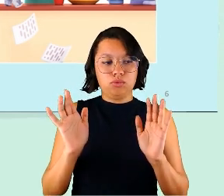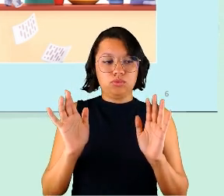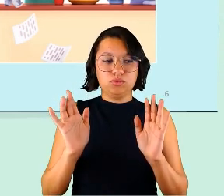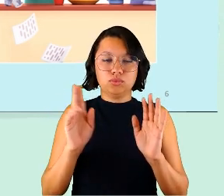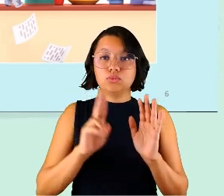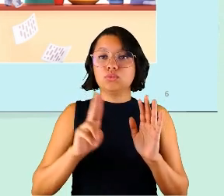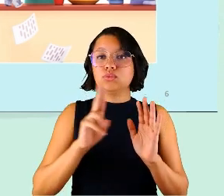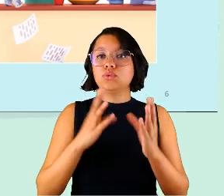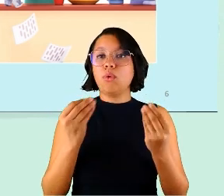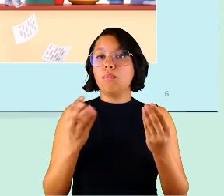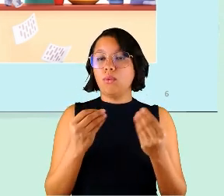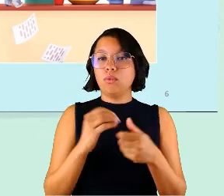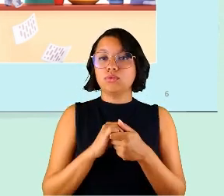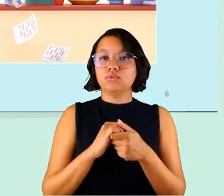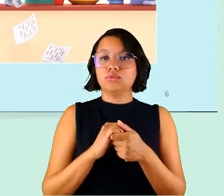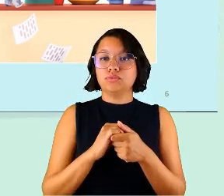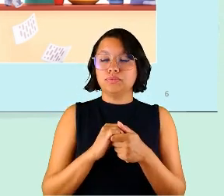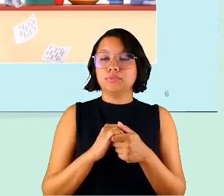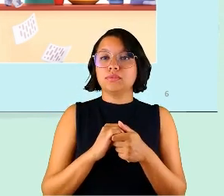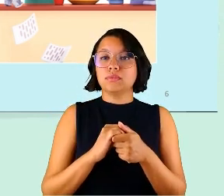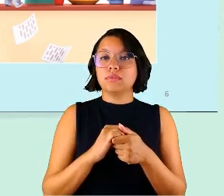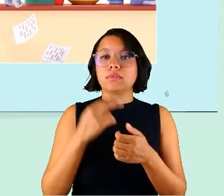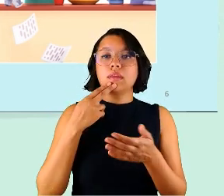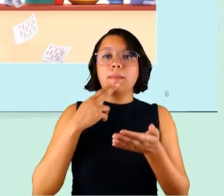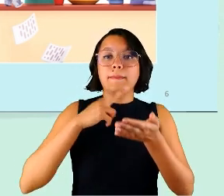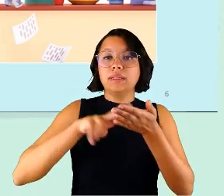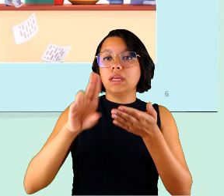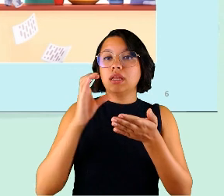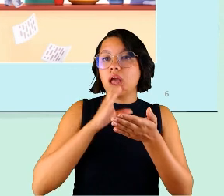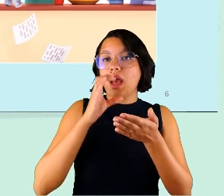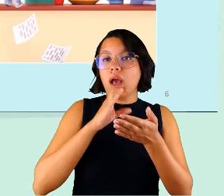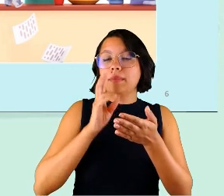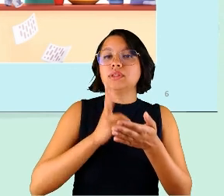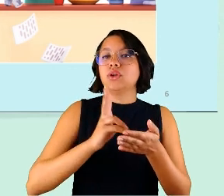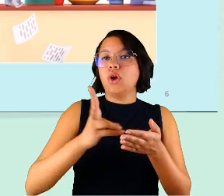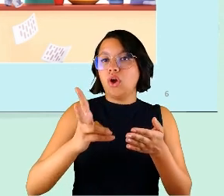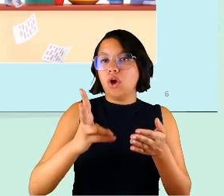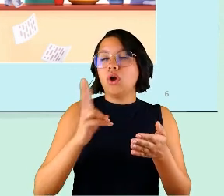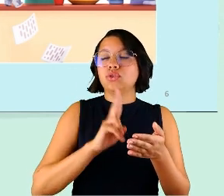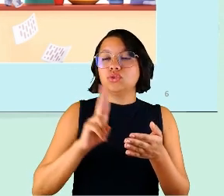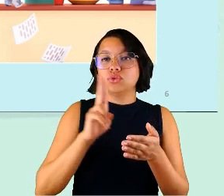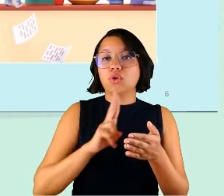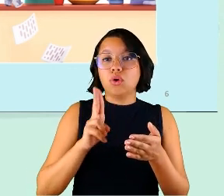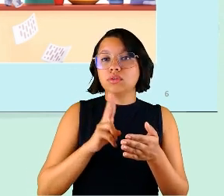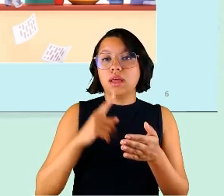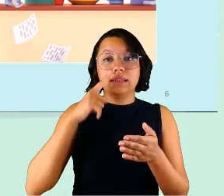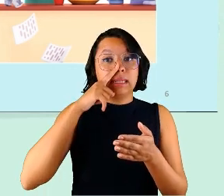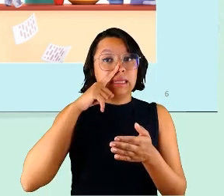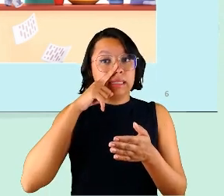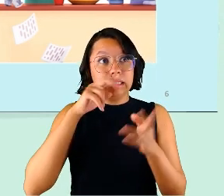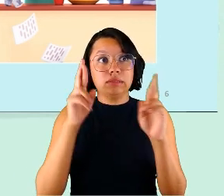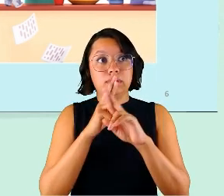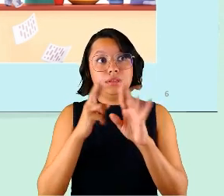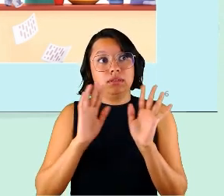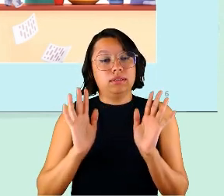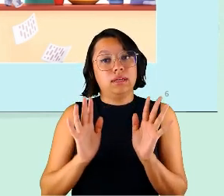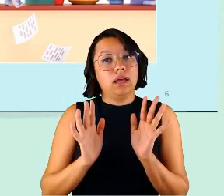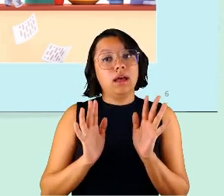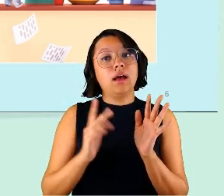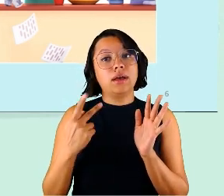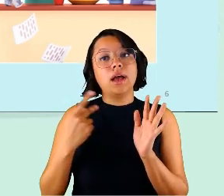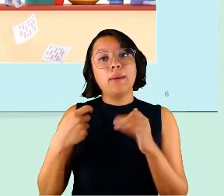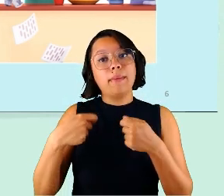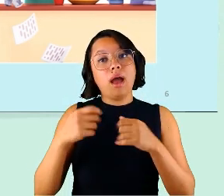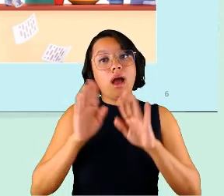se utilizou muito os recursos de mensagens instantâneas e se continua utilizando, que há riscos associados a isso,